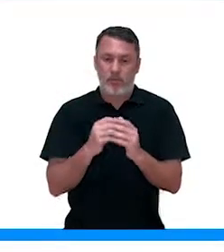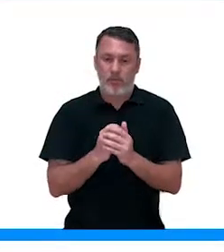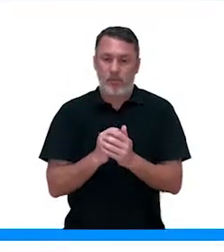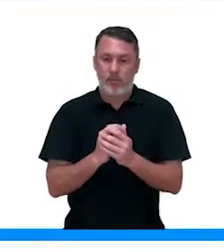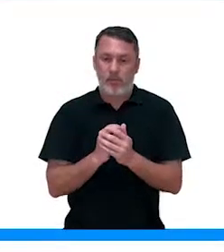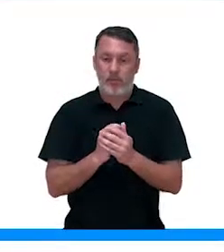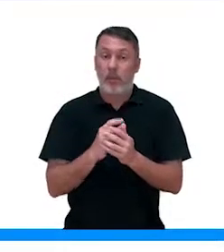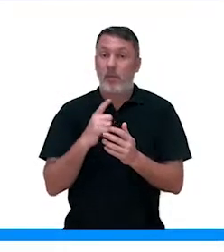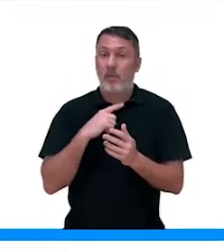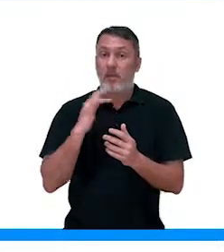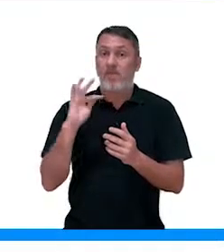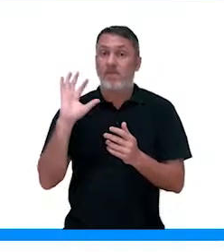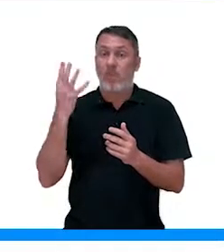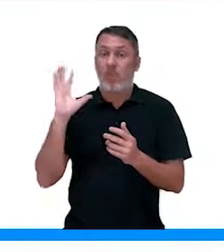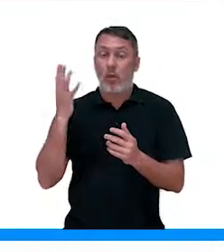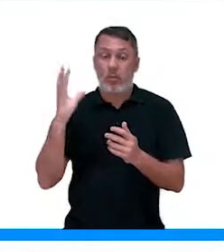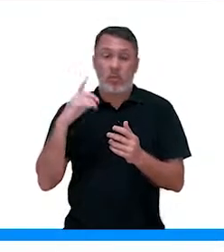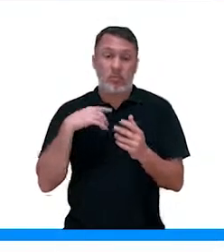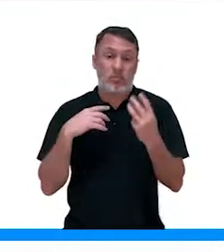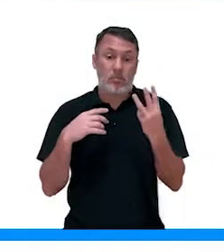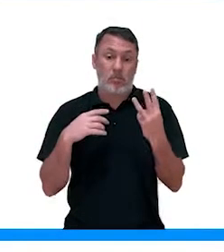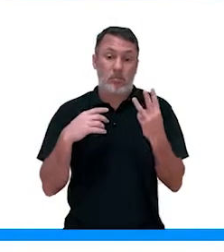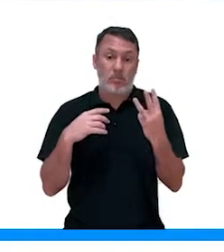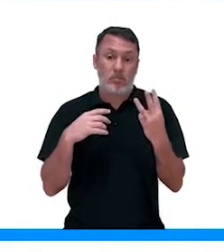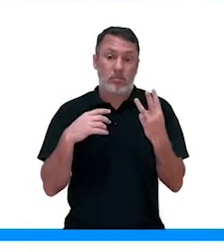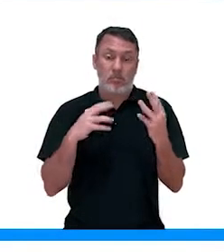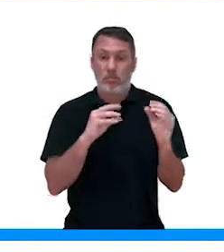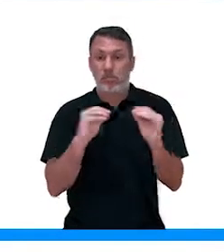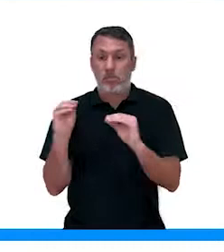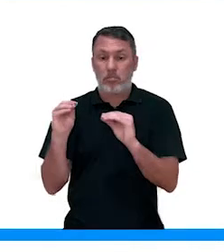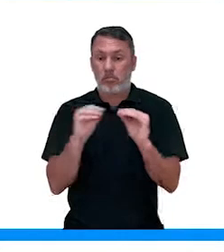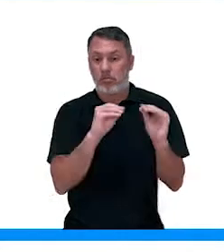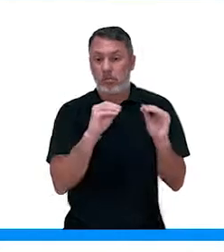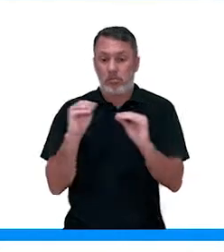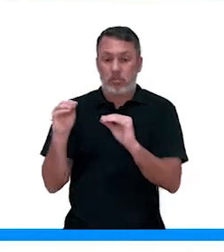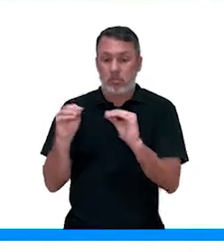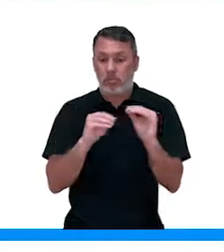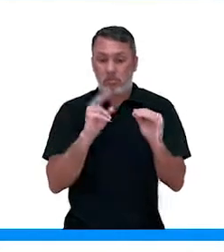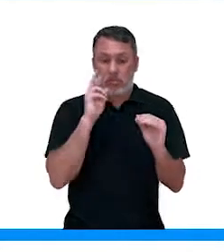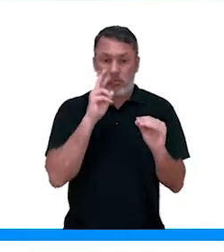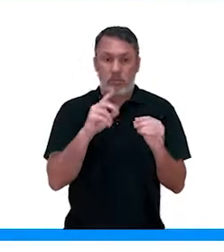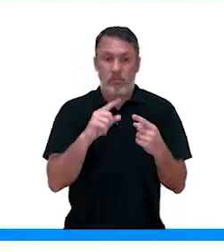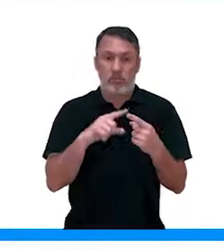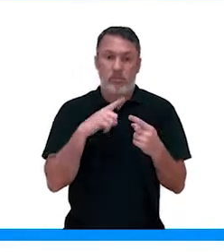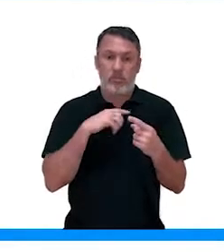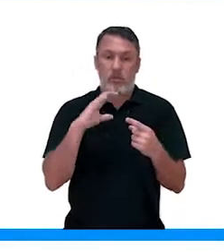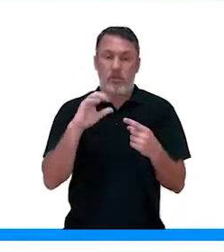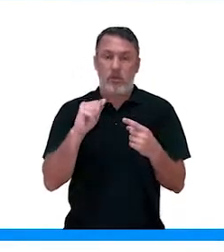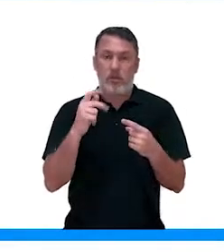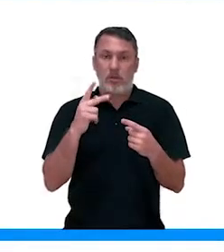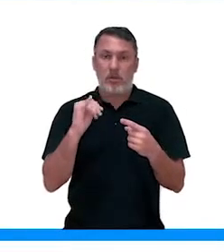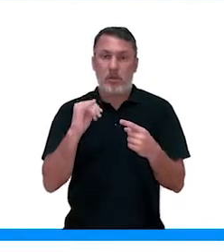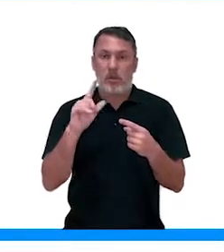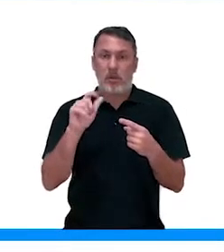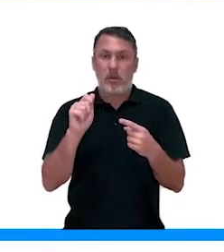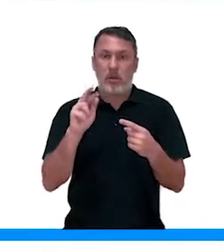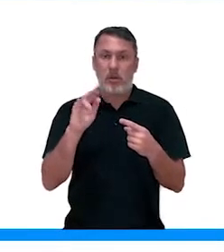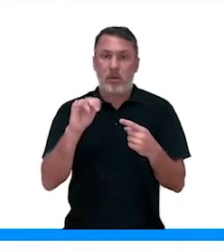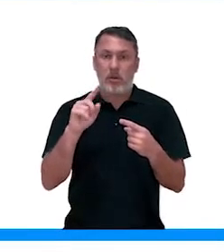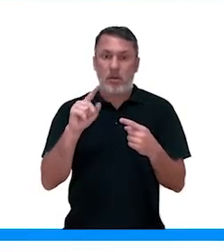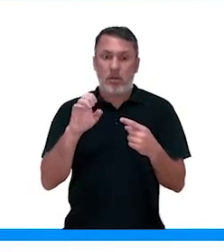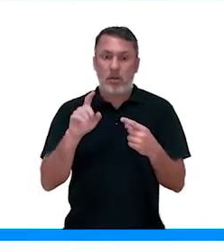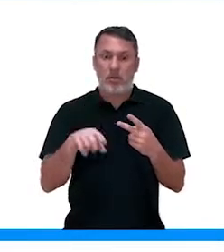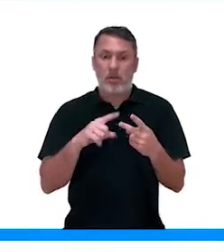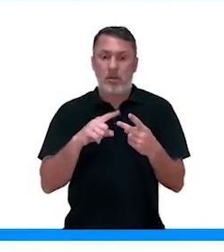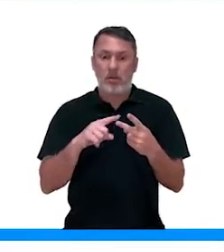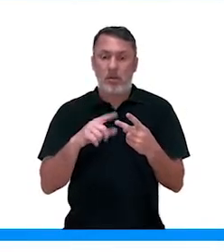Três fenômenos estão envolvidos nesse transporte do chilema. A gente tem capilaridade, pressão positiva